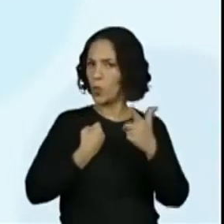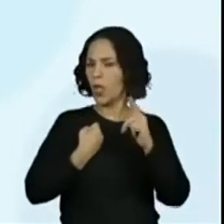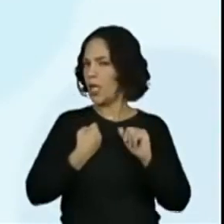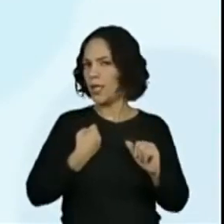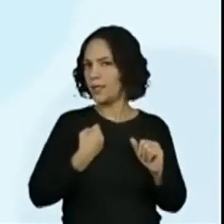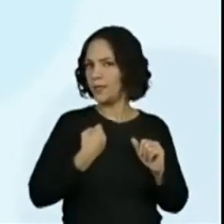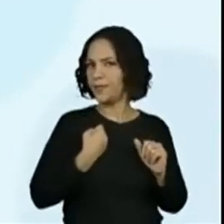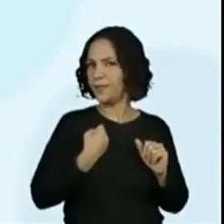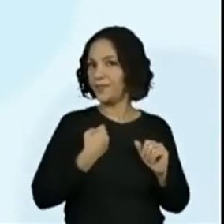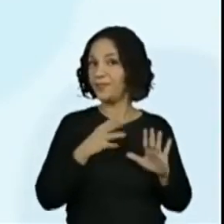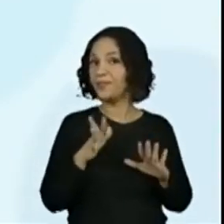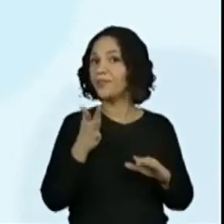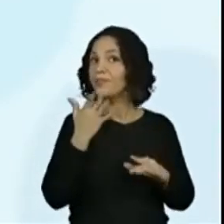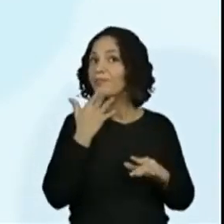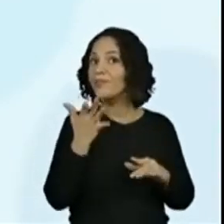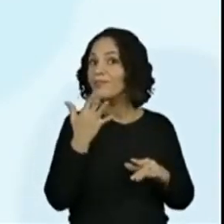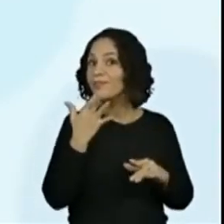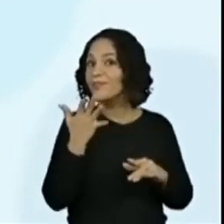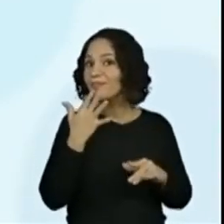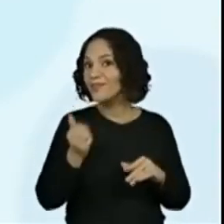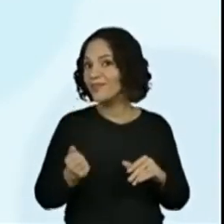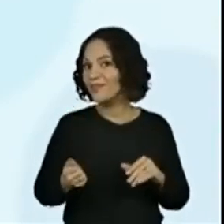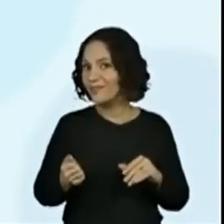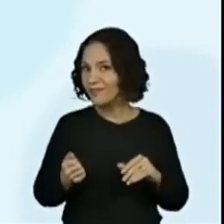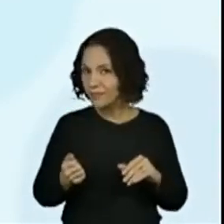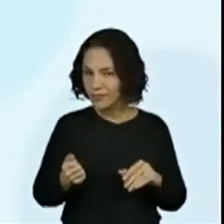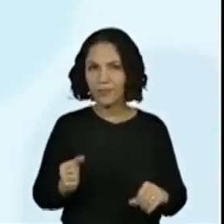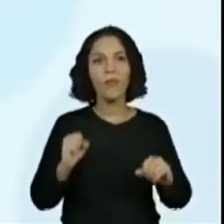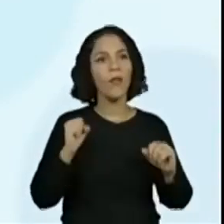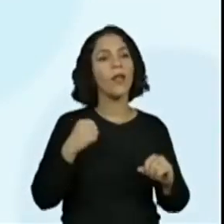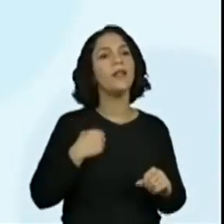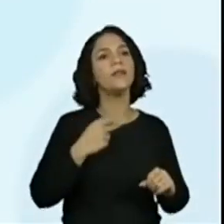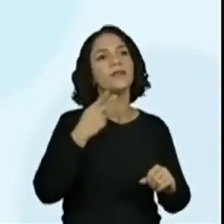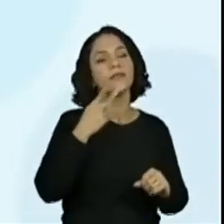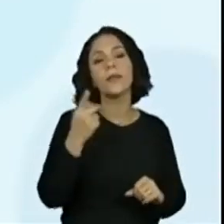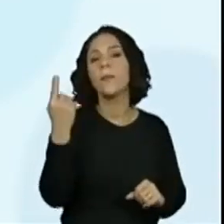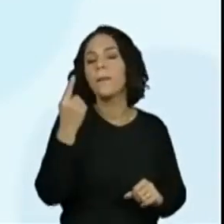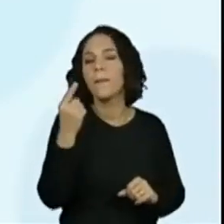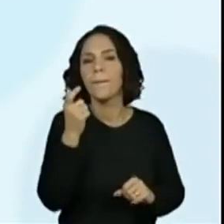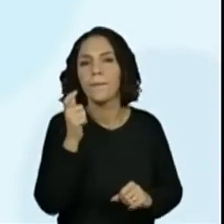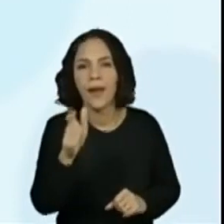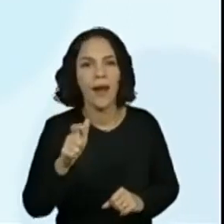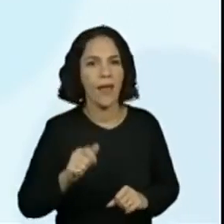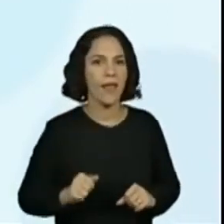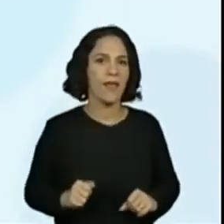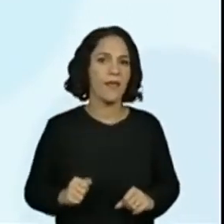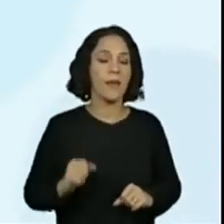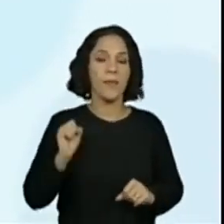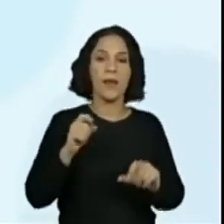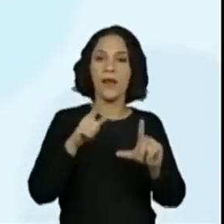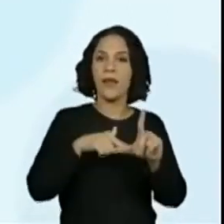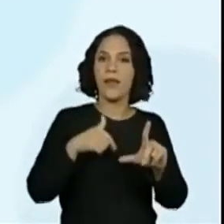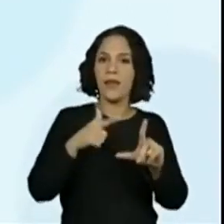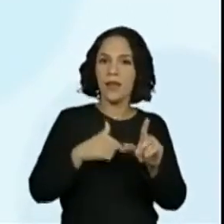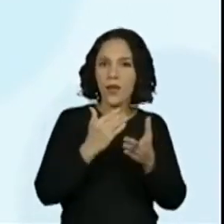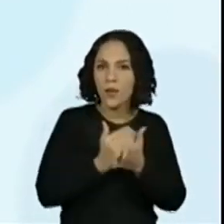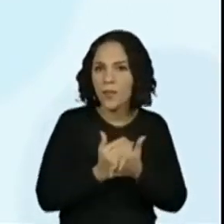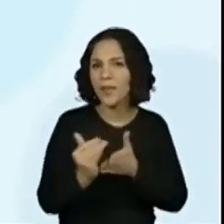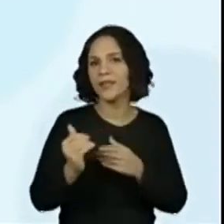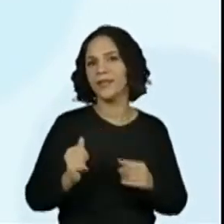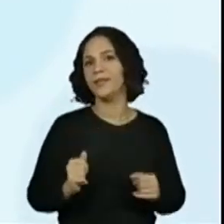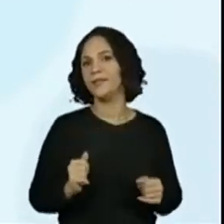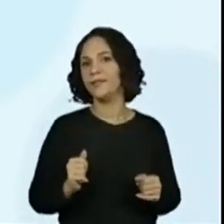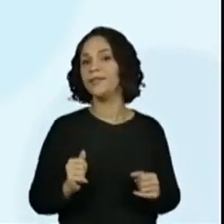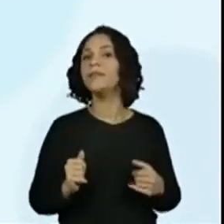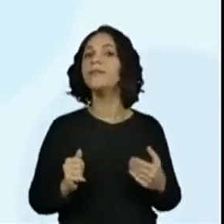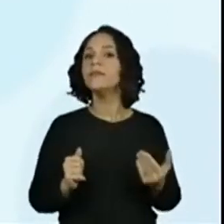colocou letra. pela cor. Está por cor. Eu posso falar a palavra inicial. Eu posso dar a primeira letra, porque daí eu atendo